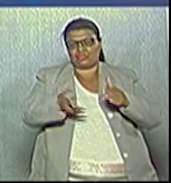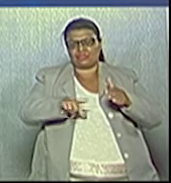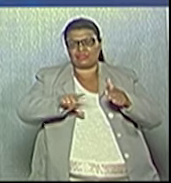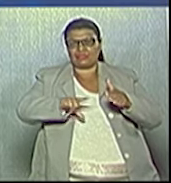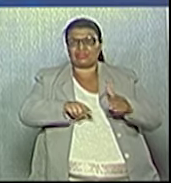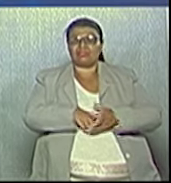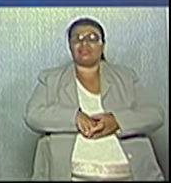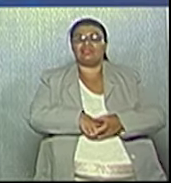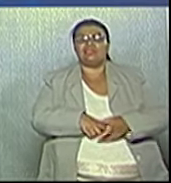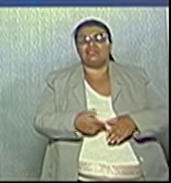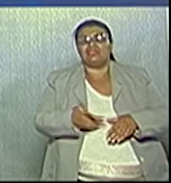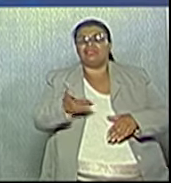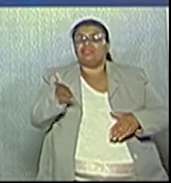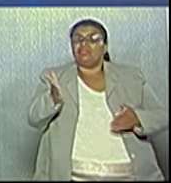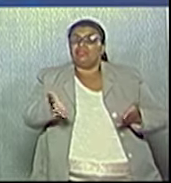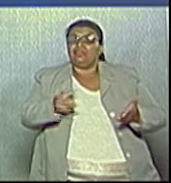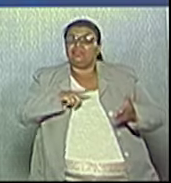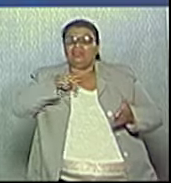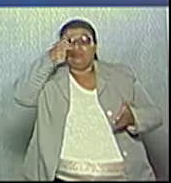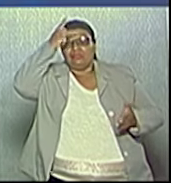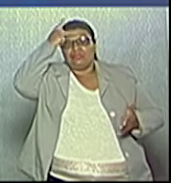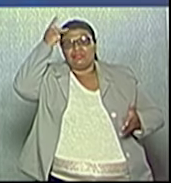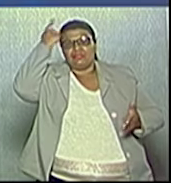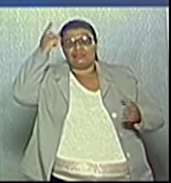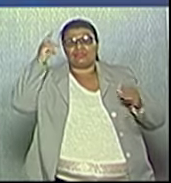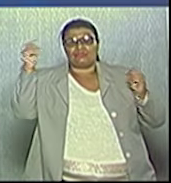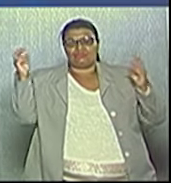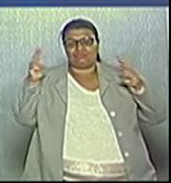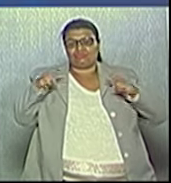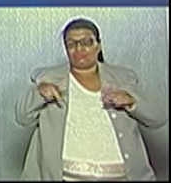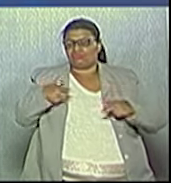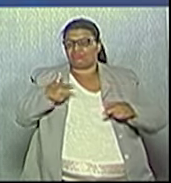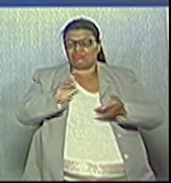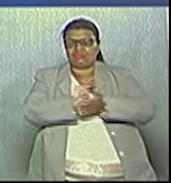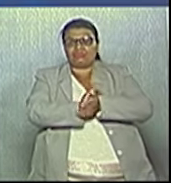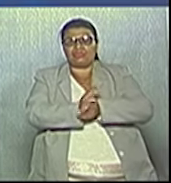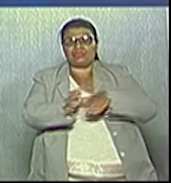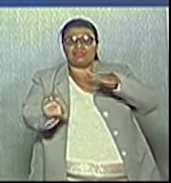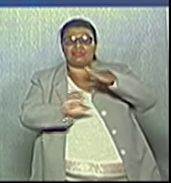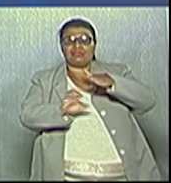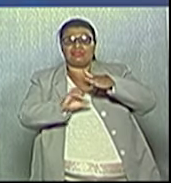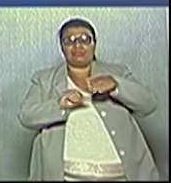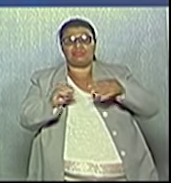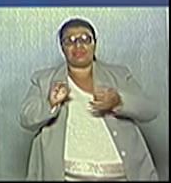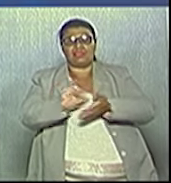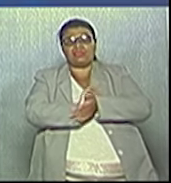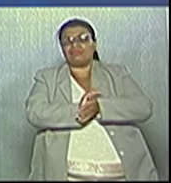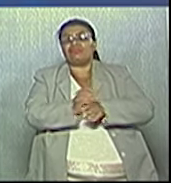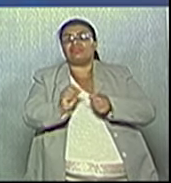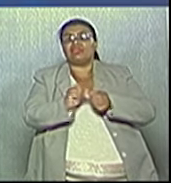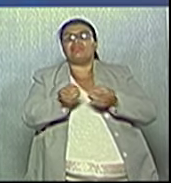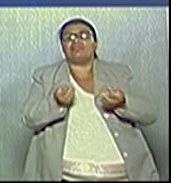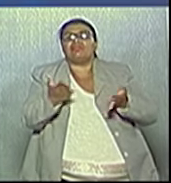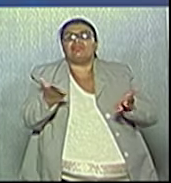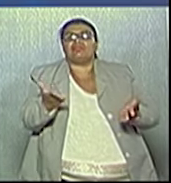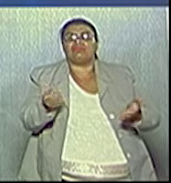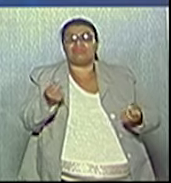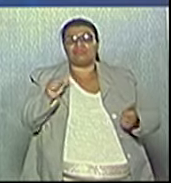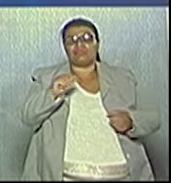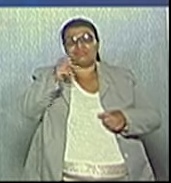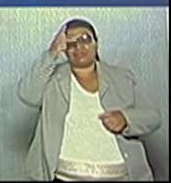os empregos. Porque nós tivemos a abertura de algumas empresas, mas o fechamento de várias outras empresas também. Essa conta tem que ser colocada.